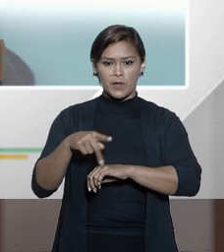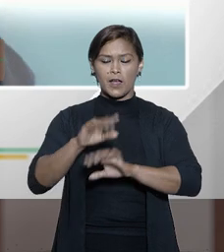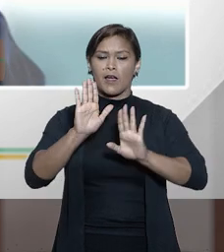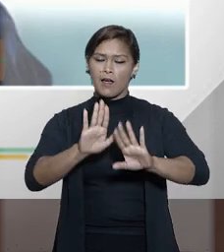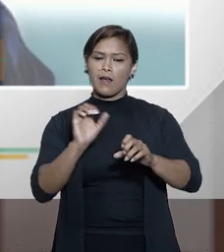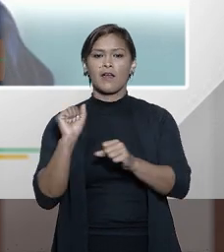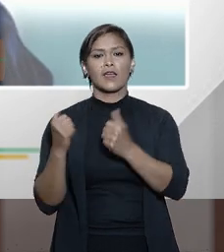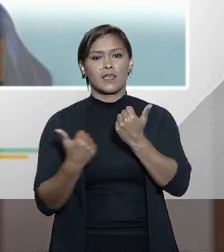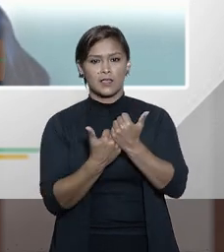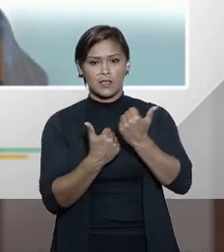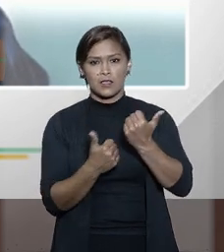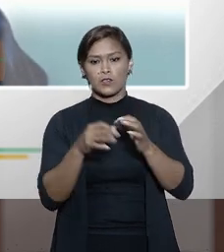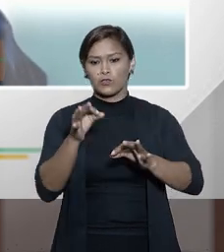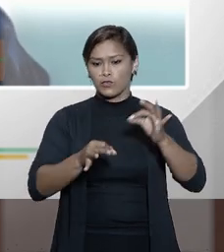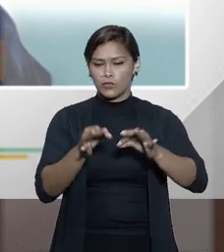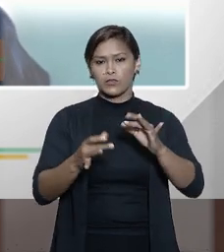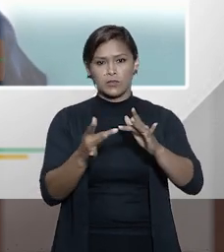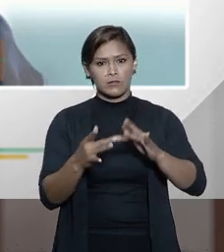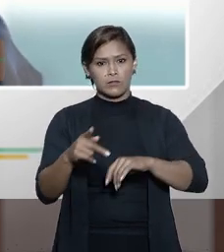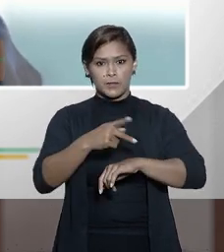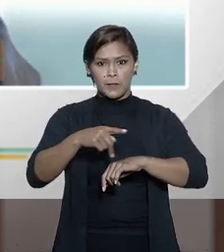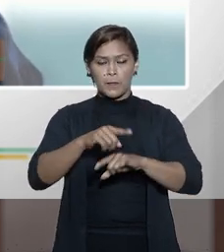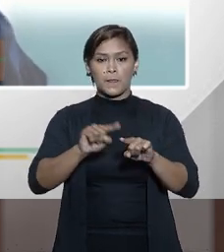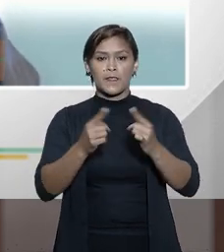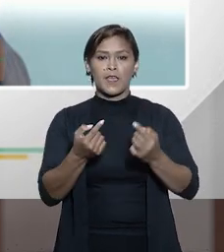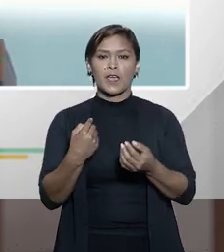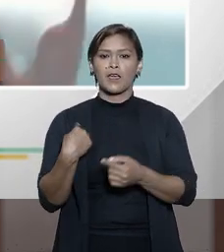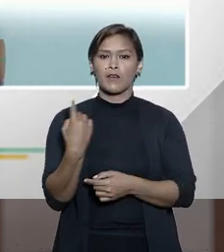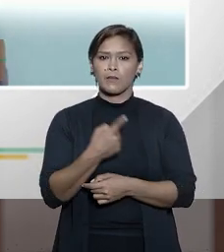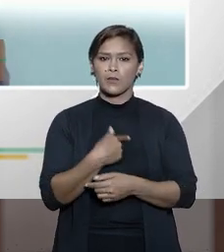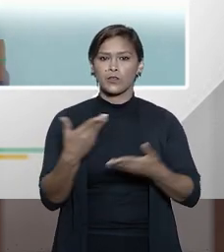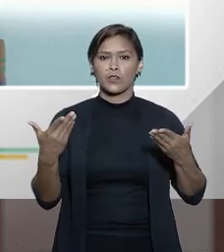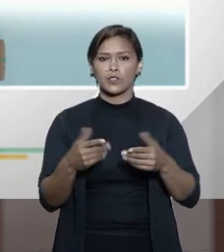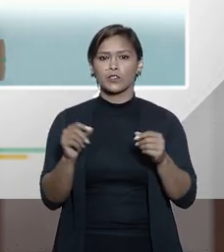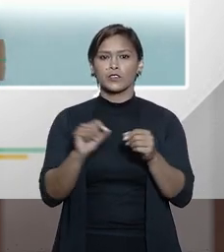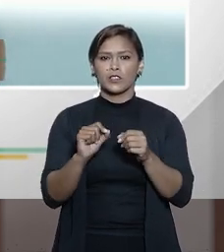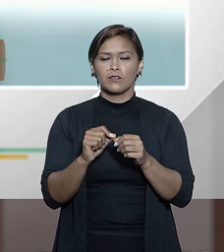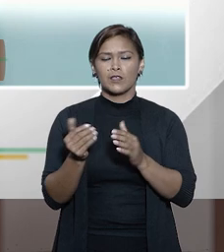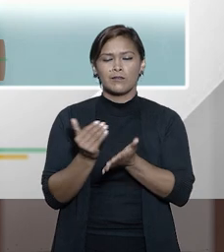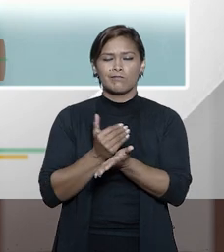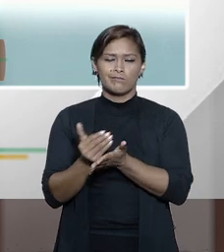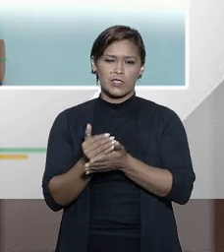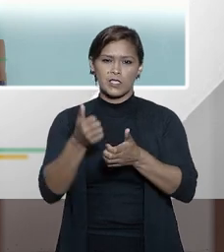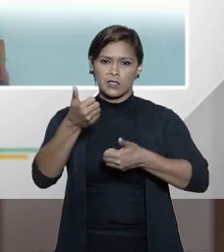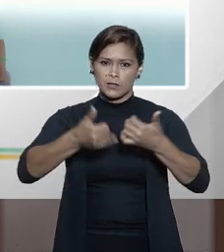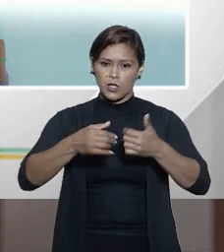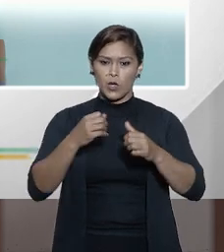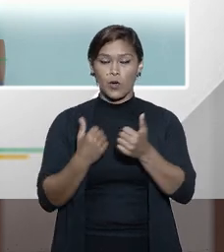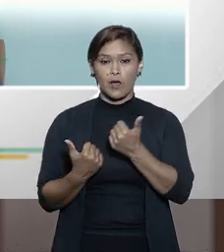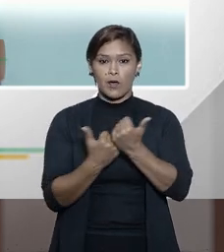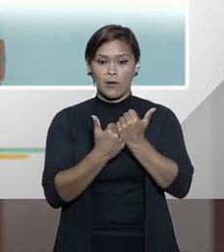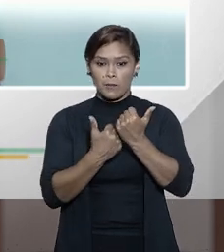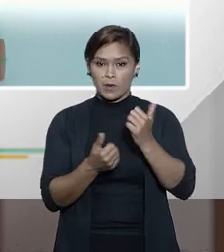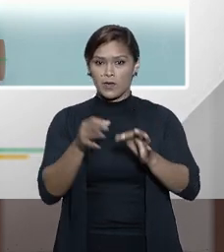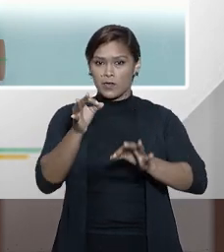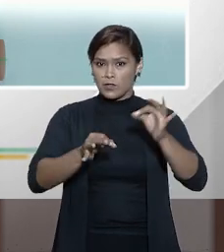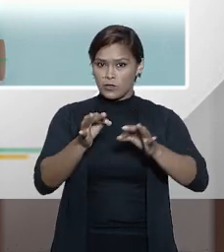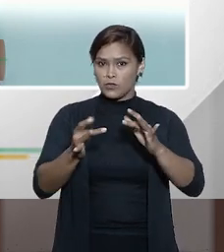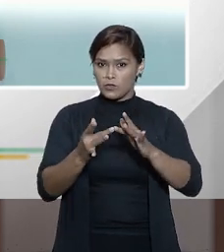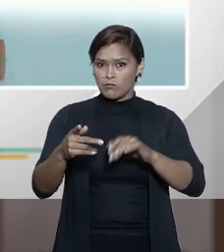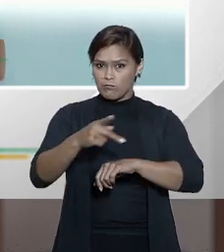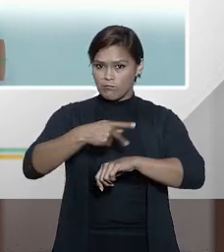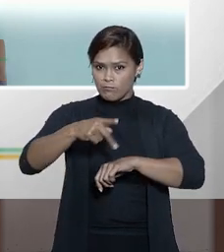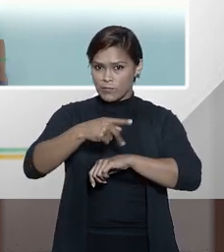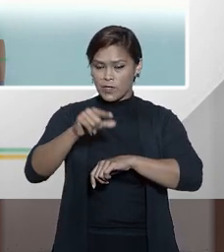gente está falando de cooperação jurídica internacional. E aí, como a gente até fez menção no início, a cooperação jurídica